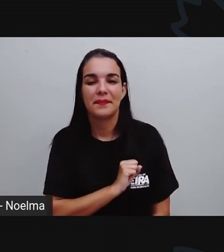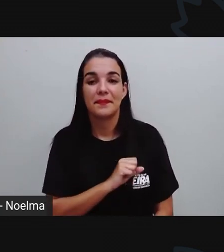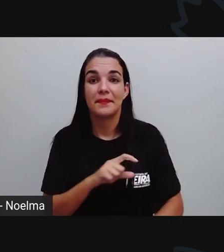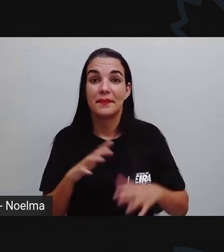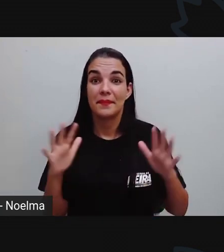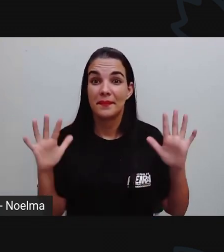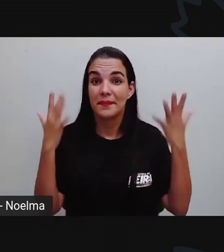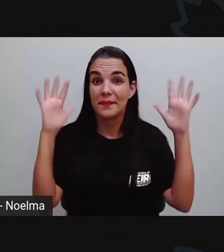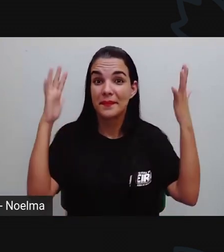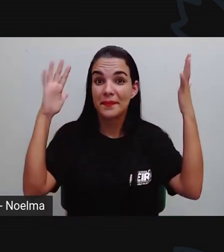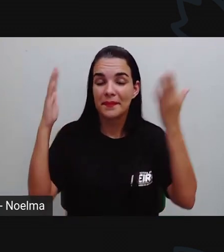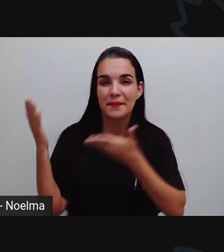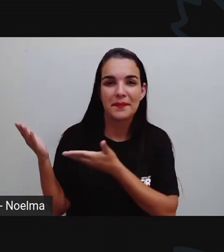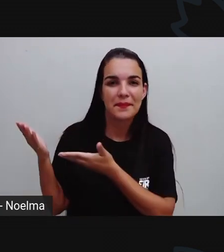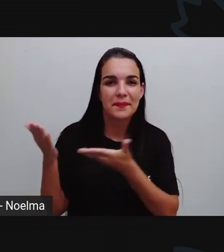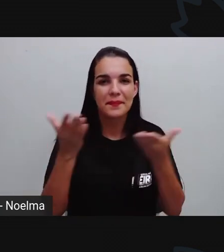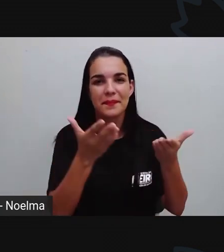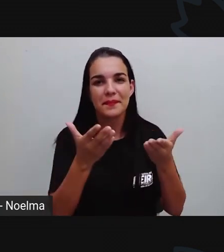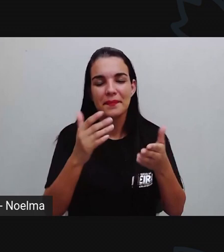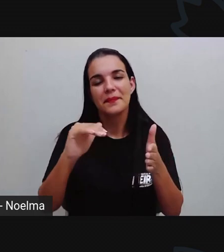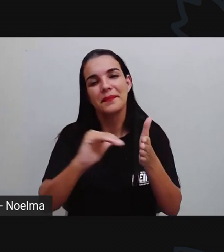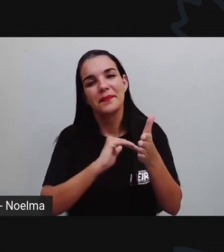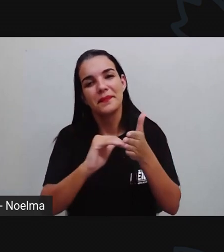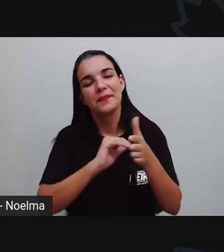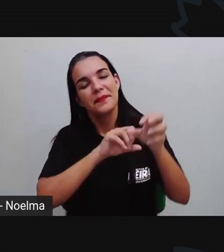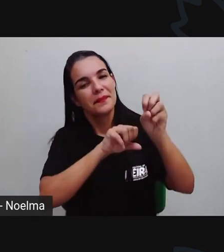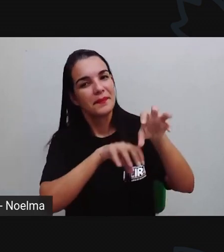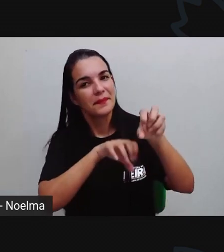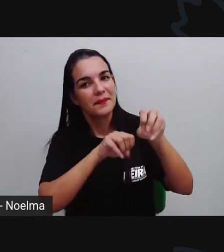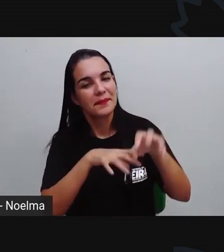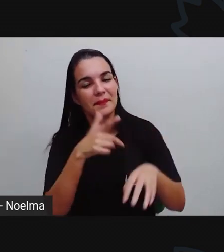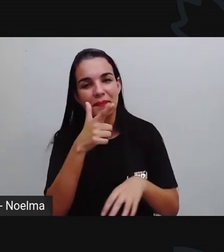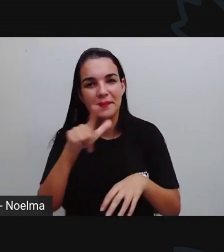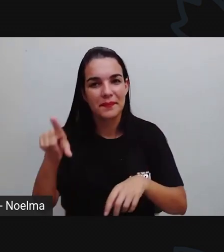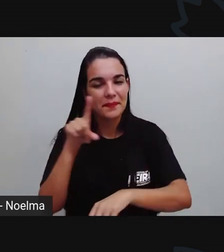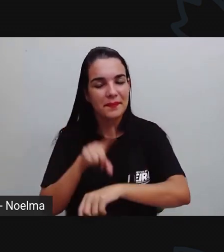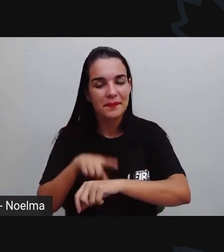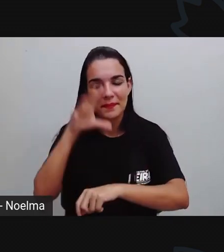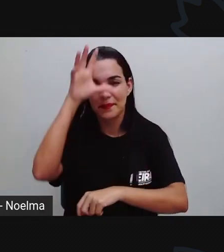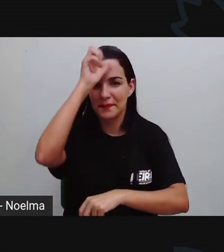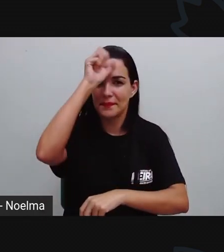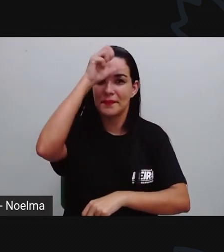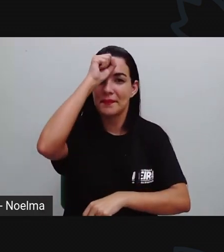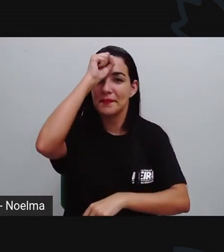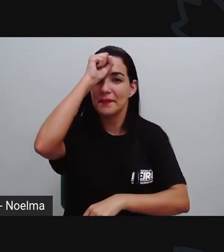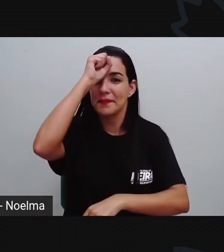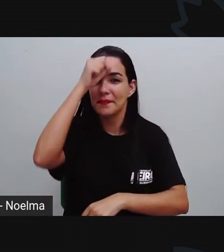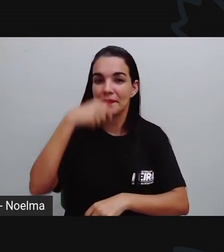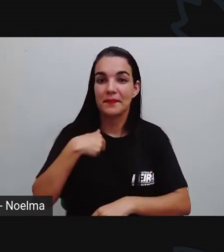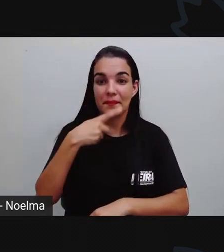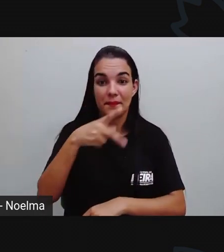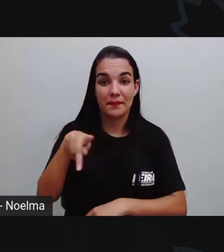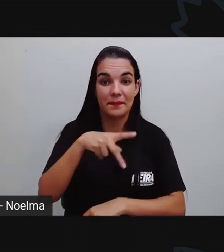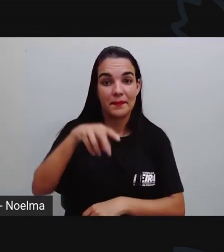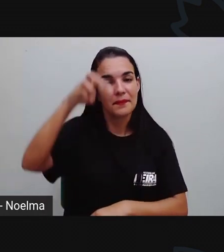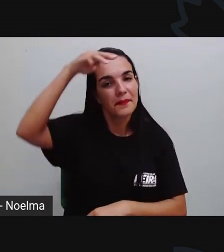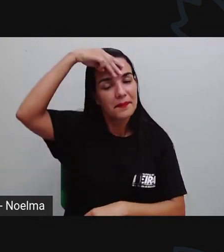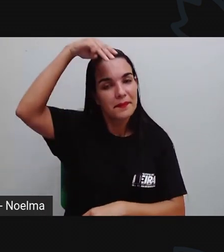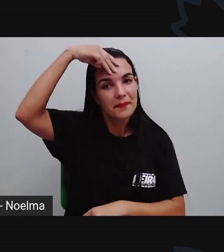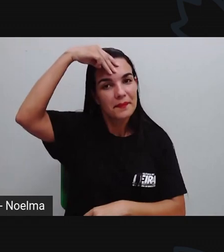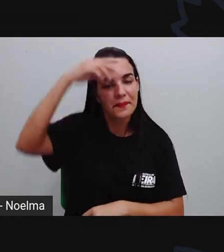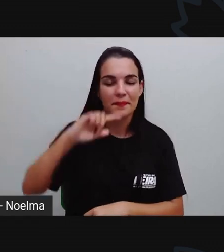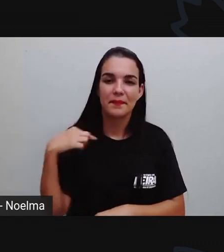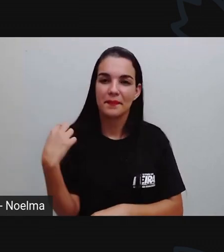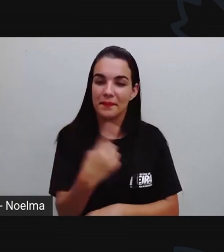É com a enorme alegria que a gente recebe vocês aqui no nosso canal para mais um momento de muito aprendizado. Eu sou a professora Mirce